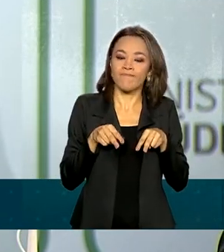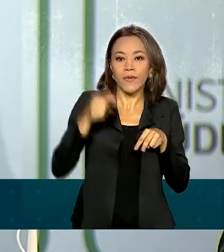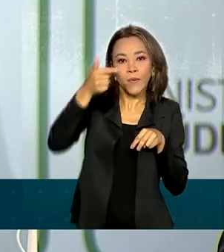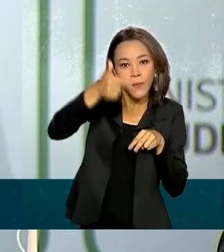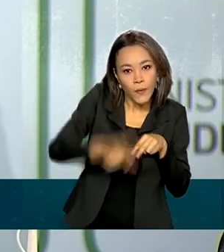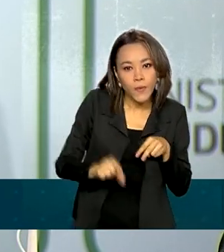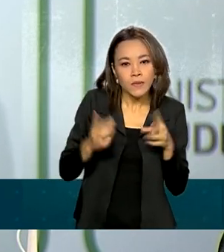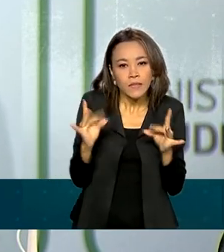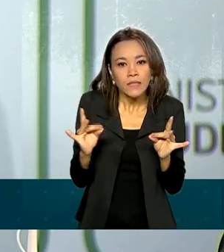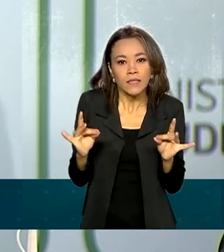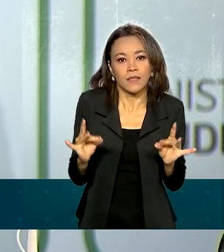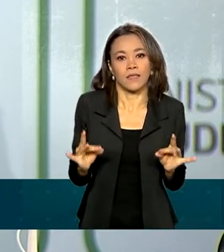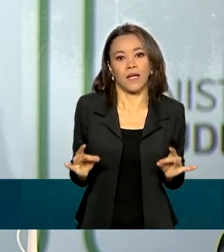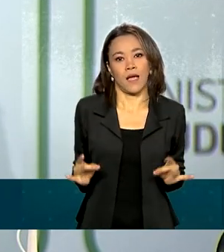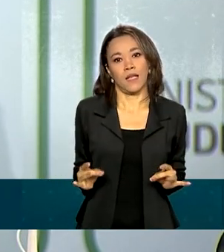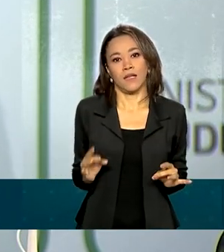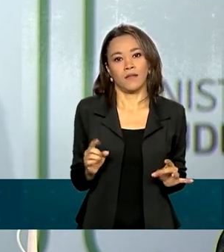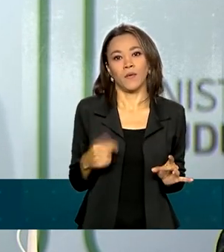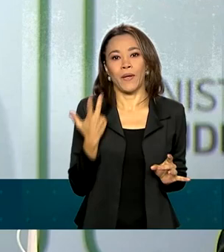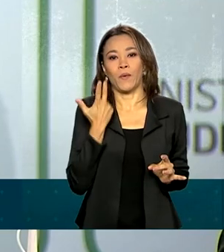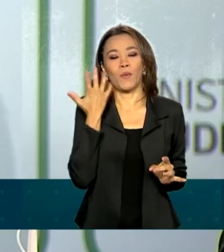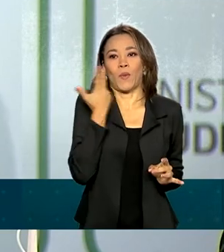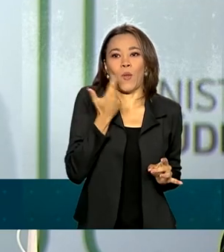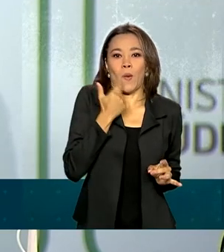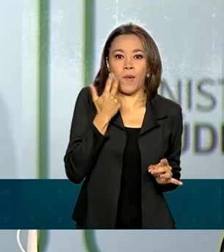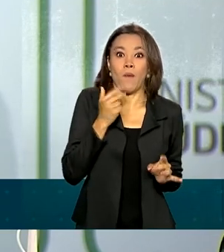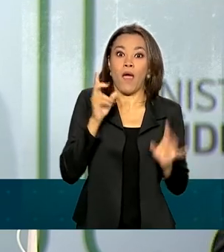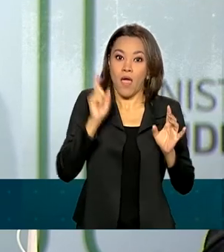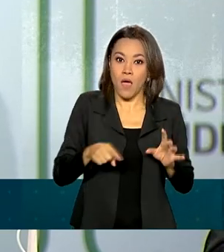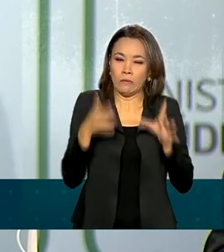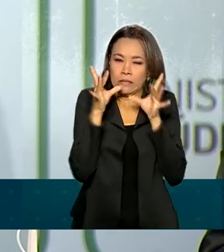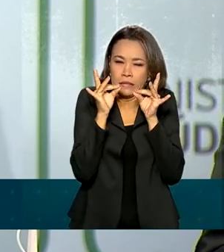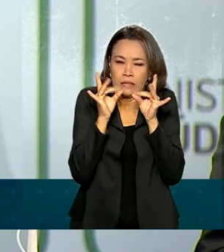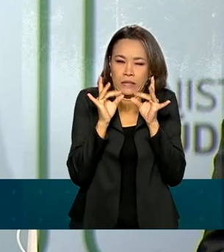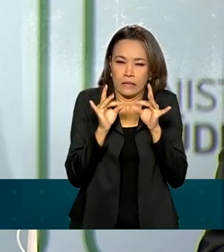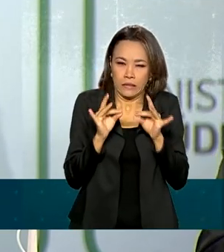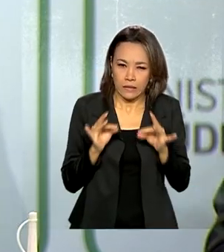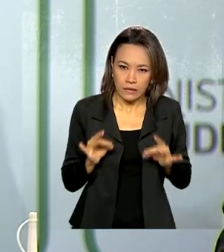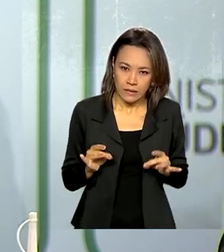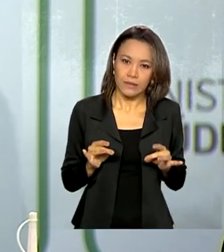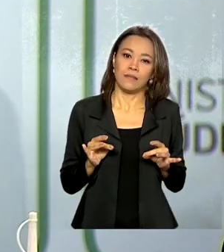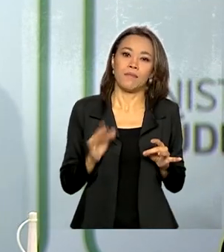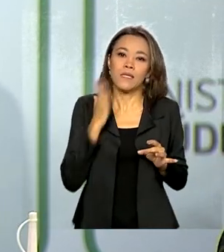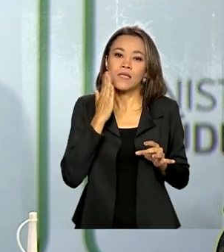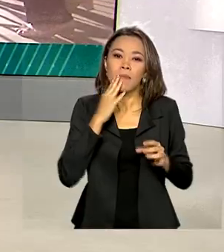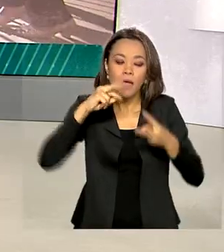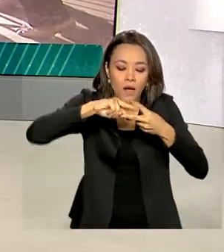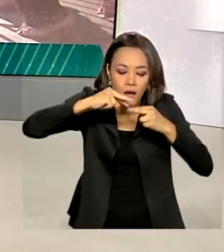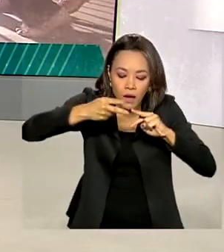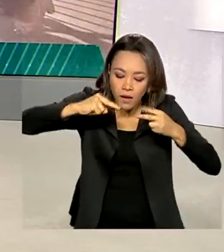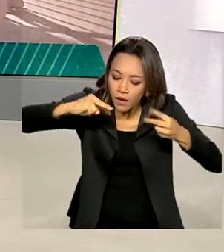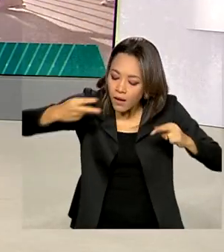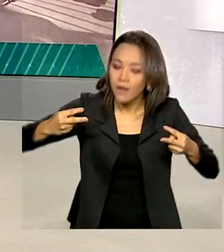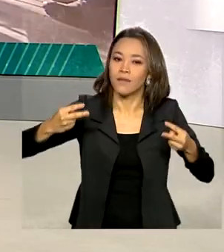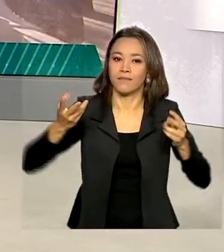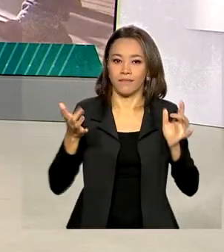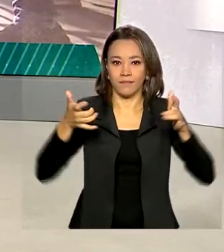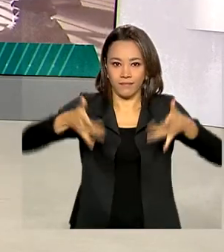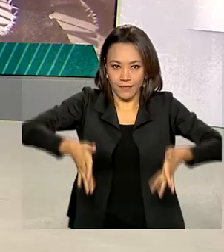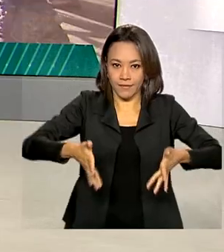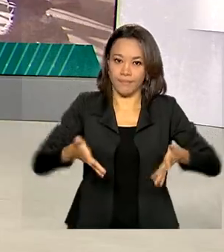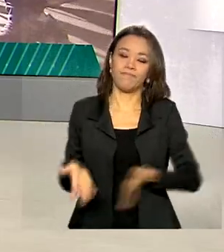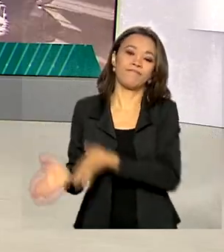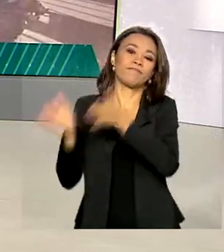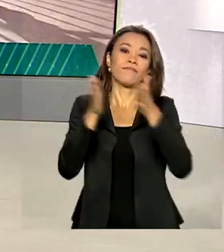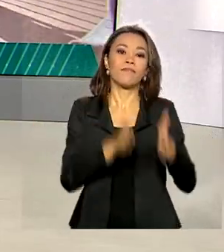exame mais minucioso, que não é exame de rotina, é um exame específico, que é o exame do sequenciamento genético. O Brasil